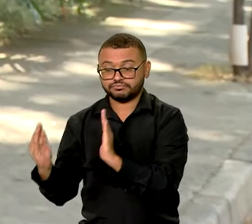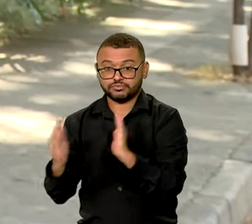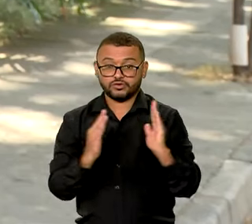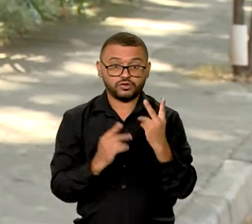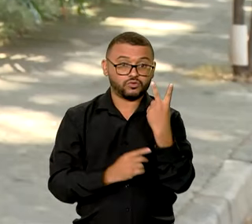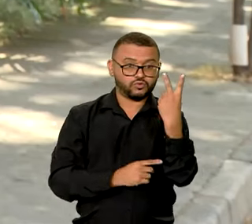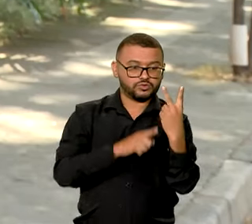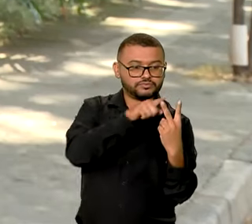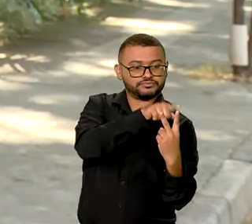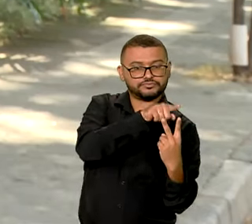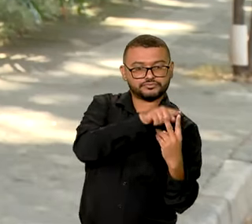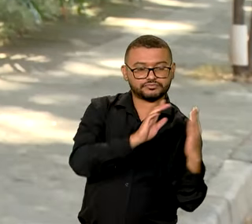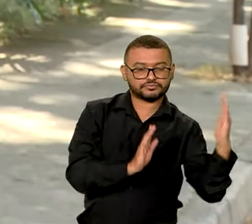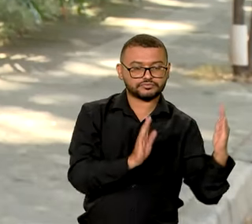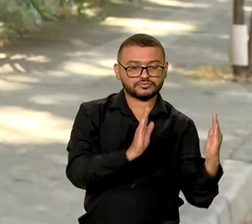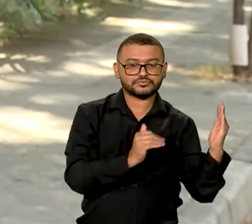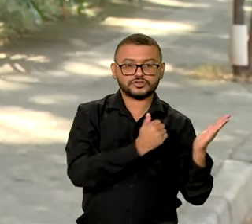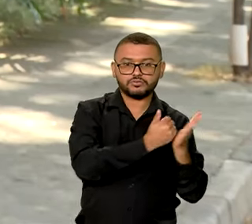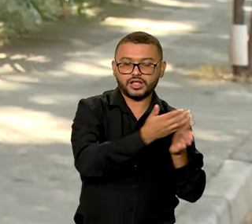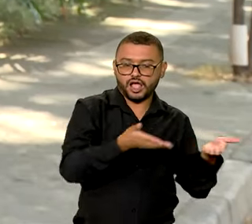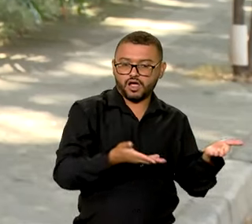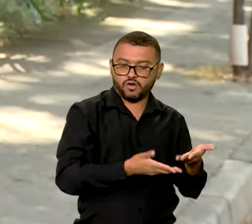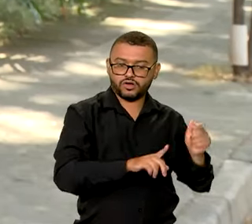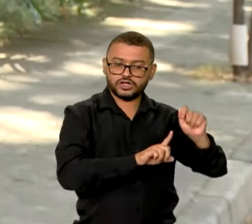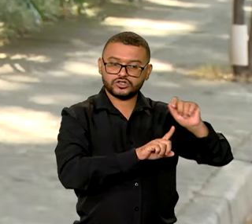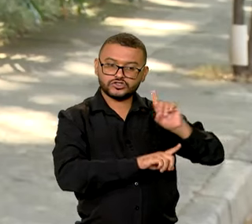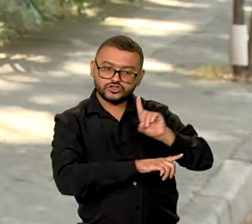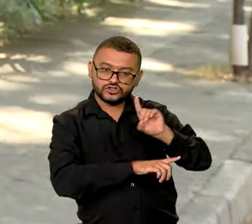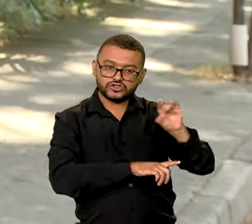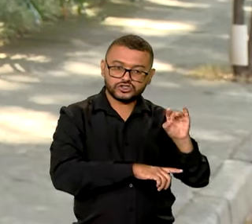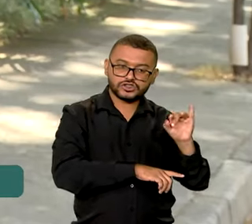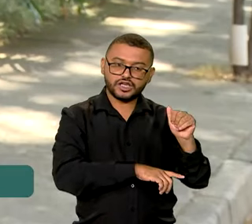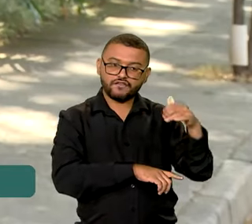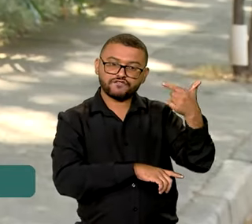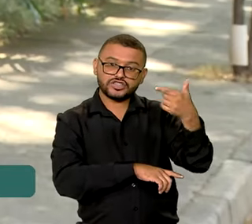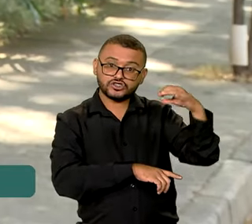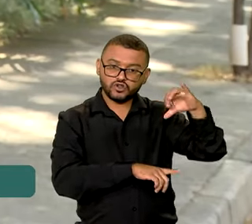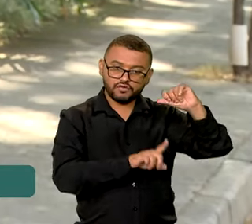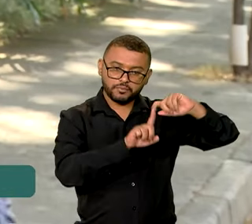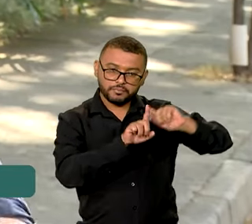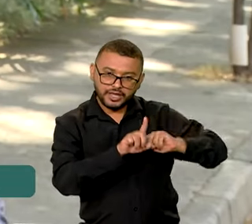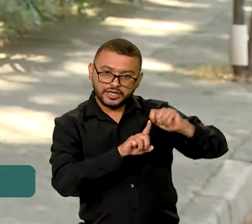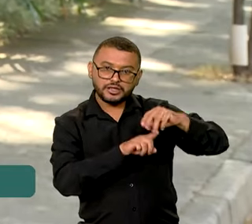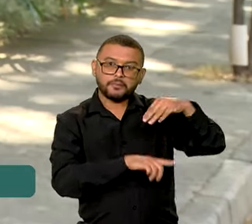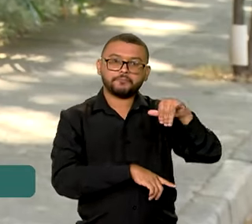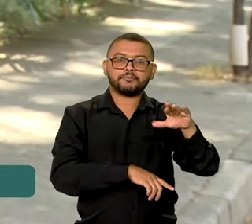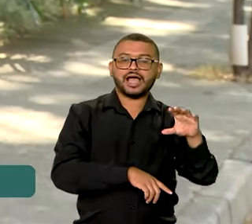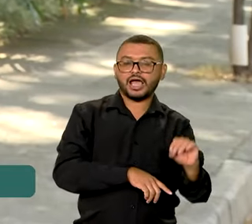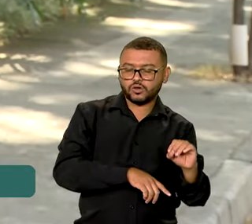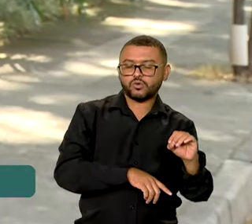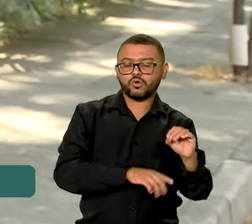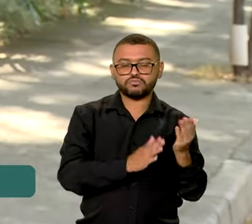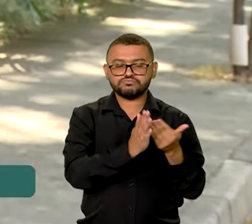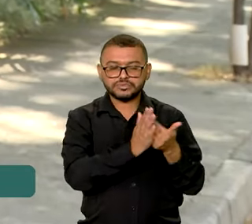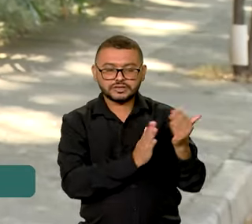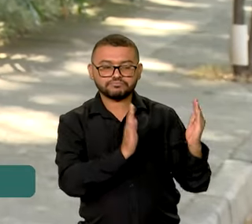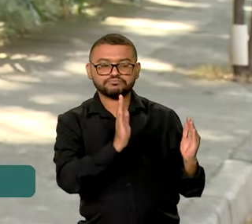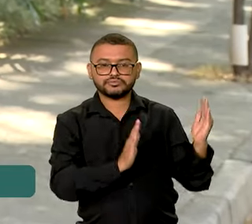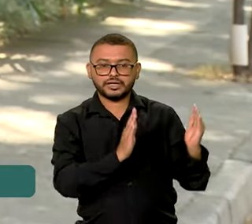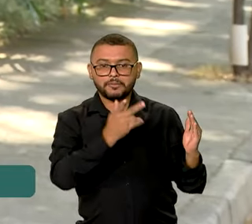disse, a primeira etapa começa agora, no dia 29 de maio. Nesse período, a partir dessa data, os